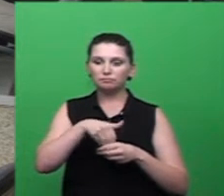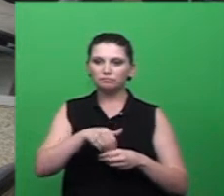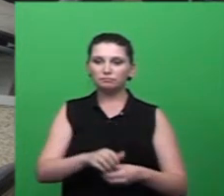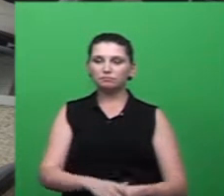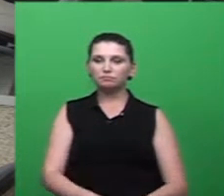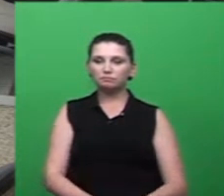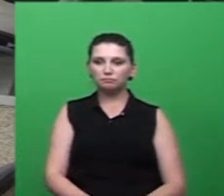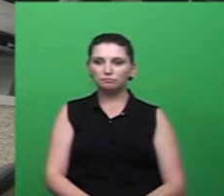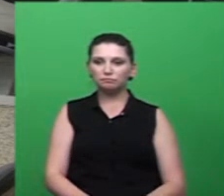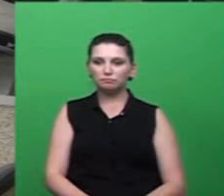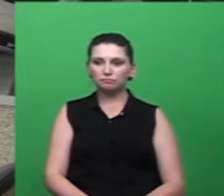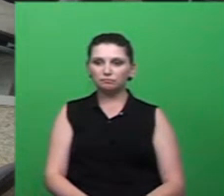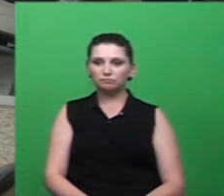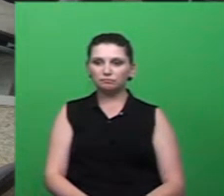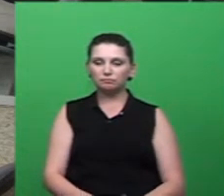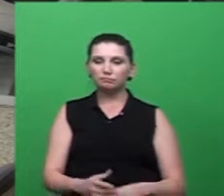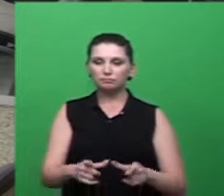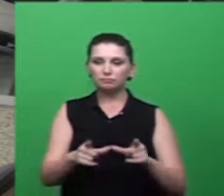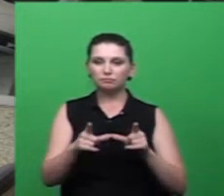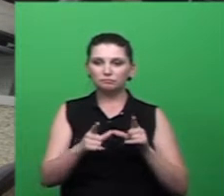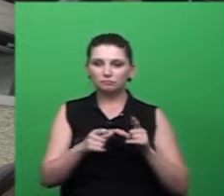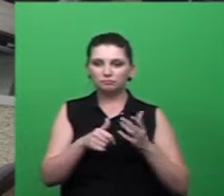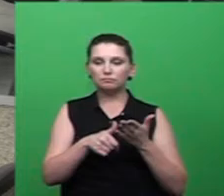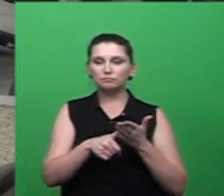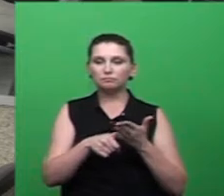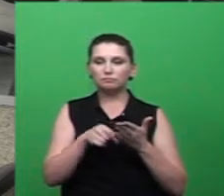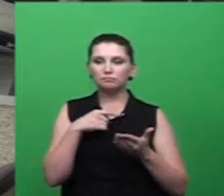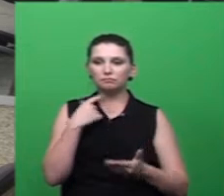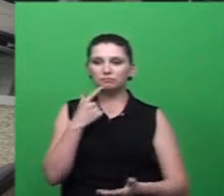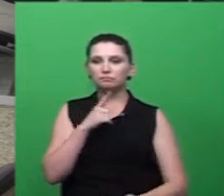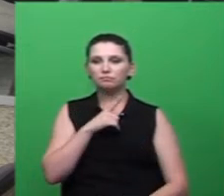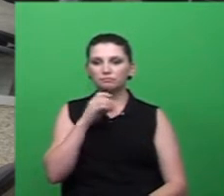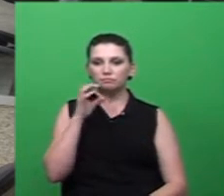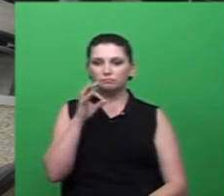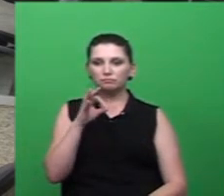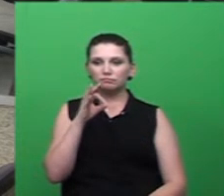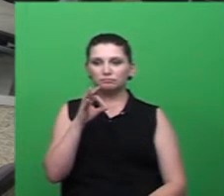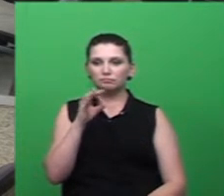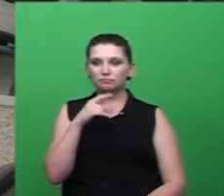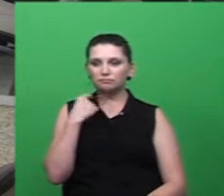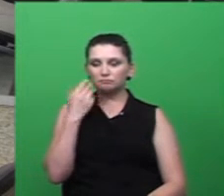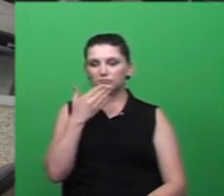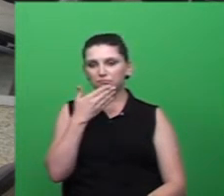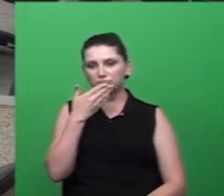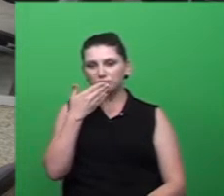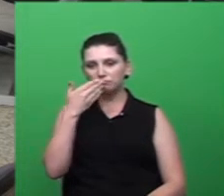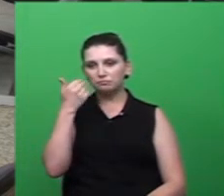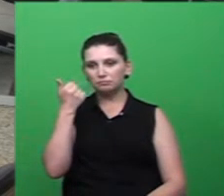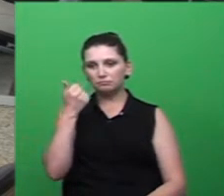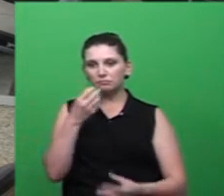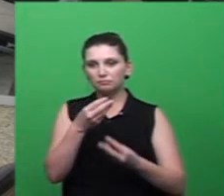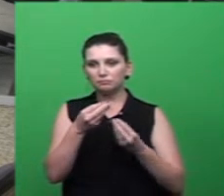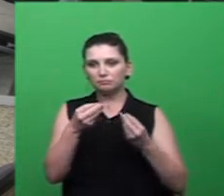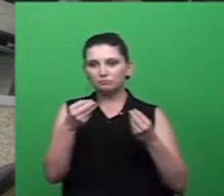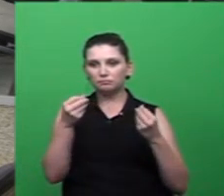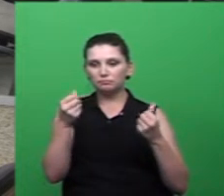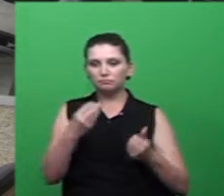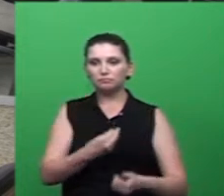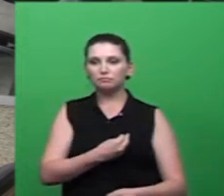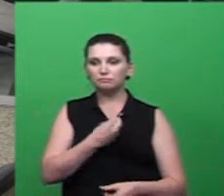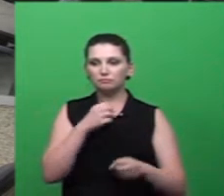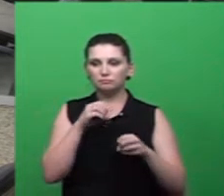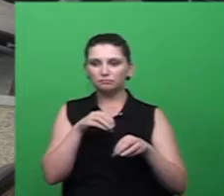contribuem, aprovem esse requerimento, que temos certeza que só assim podemos melhorar a qualidade de vida, a